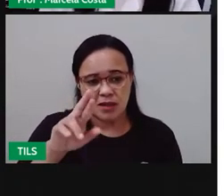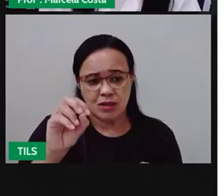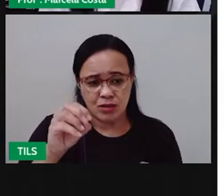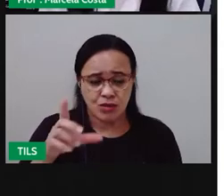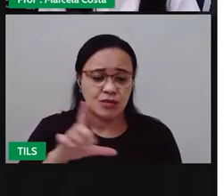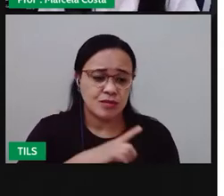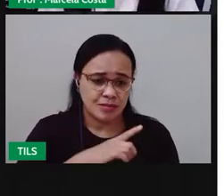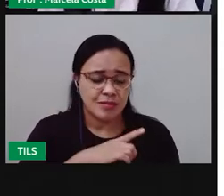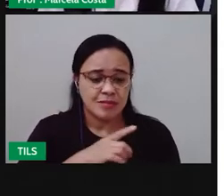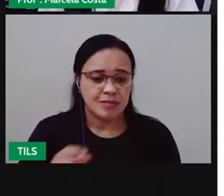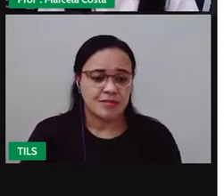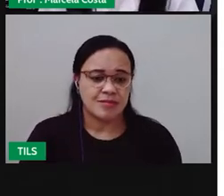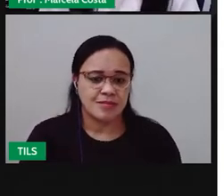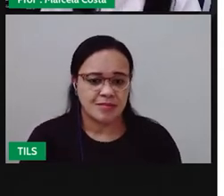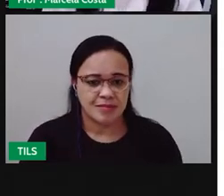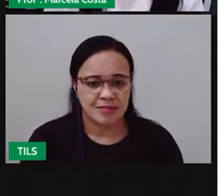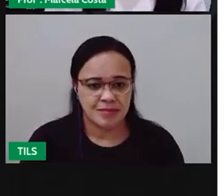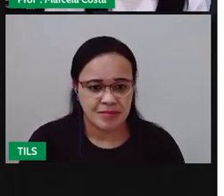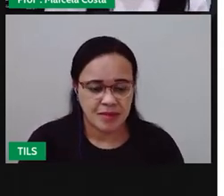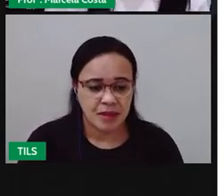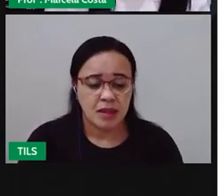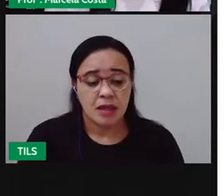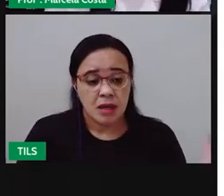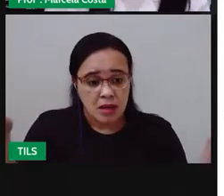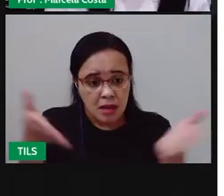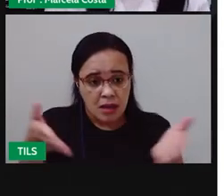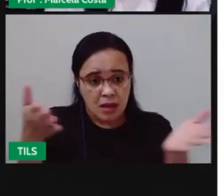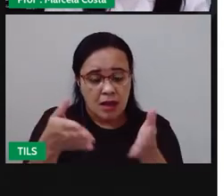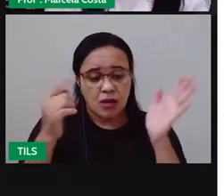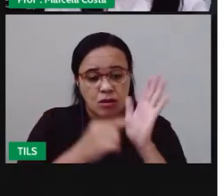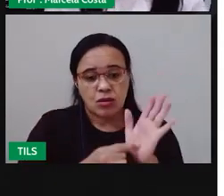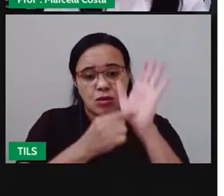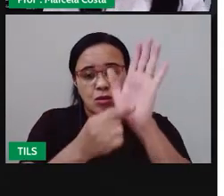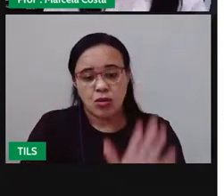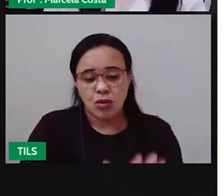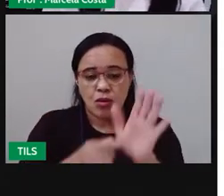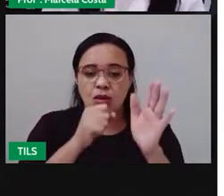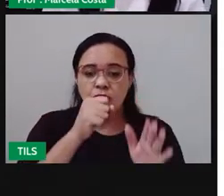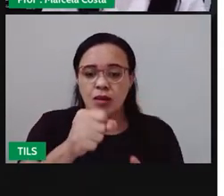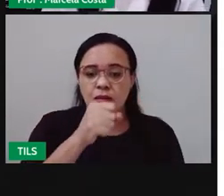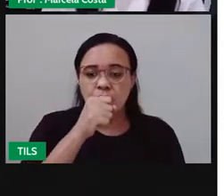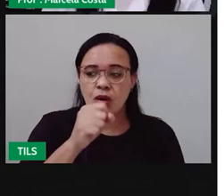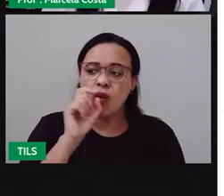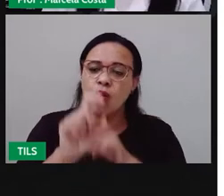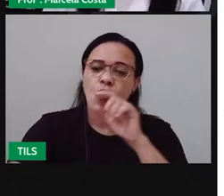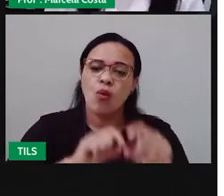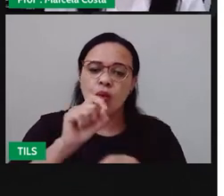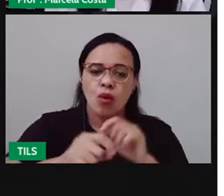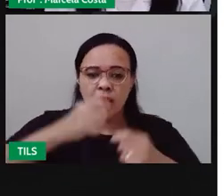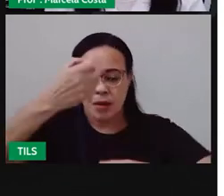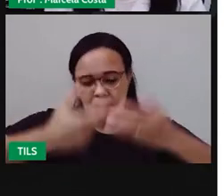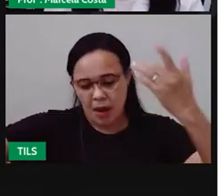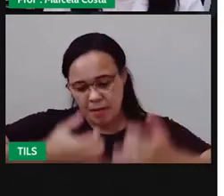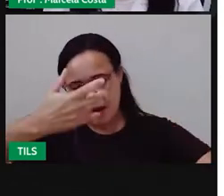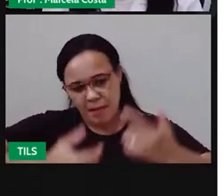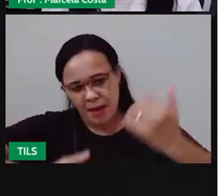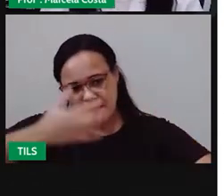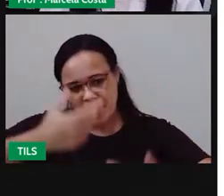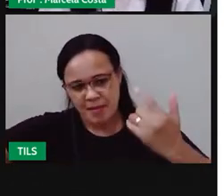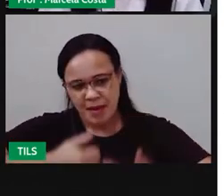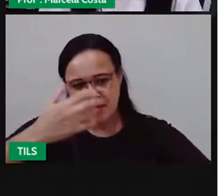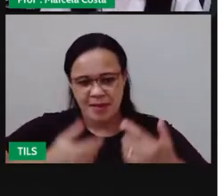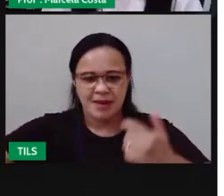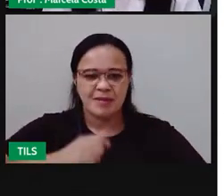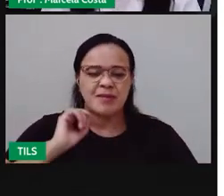agora crianças quero mostrar para vocês uma reportagem mostrando aí falando um pouco da escofeira